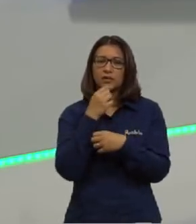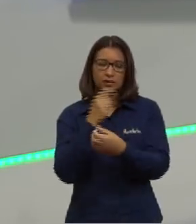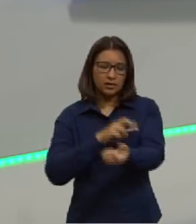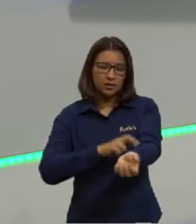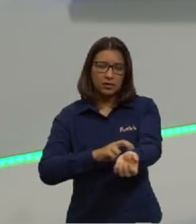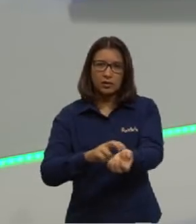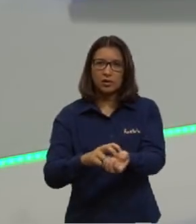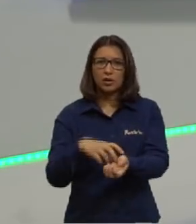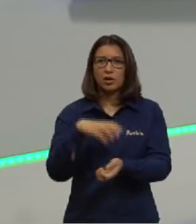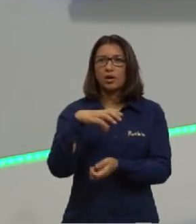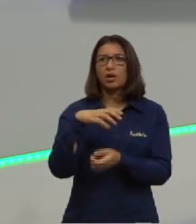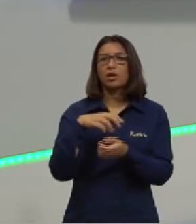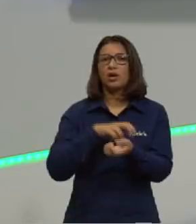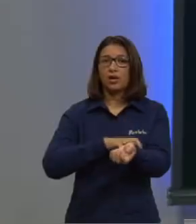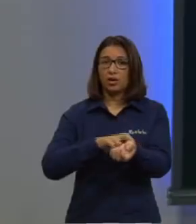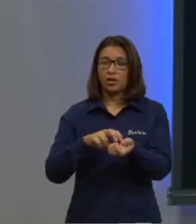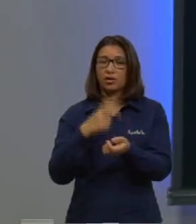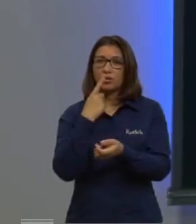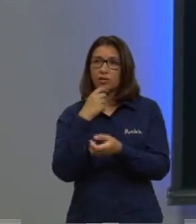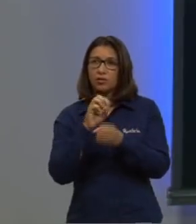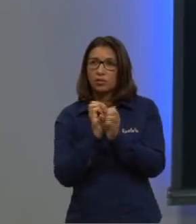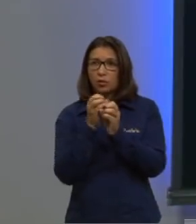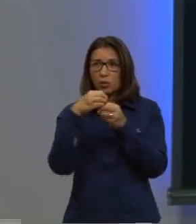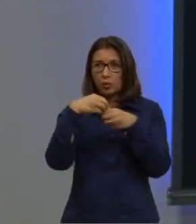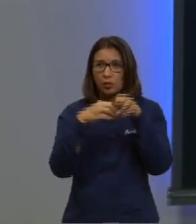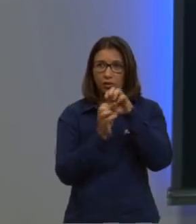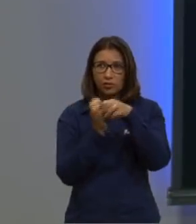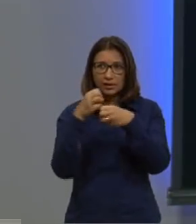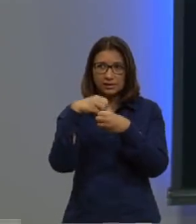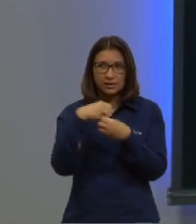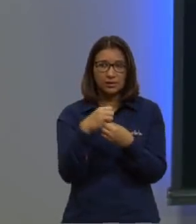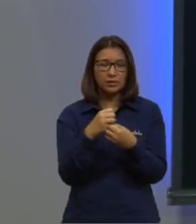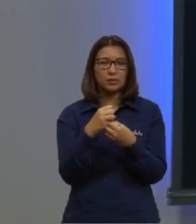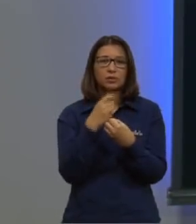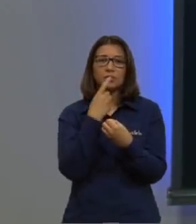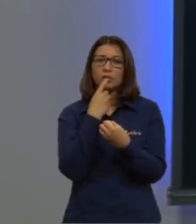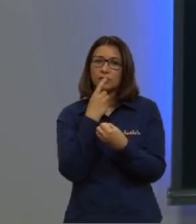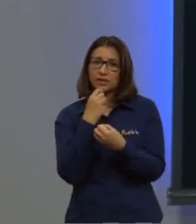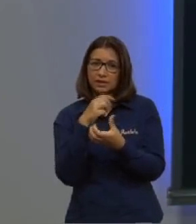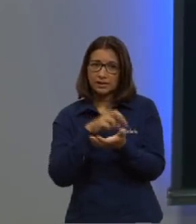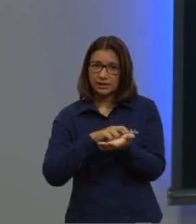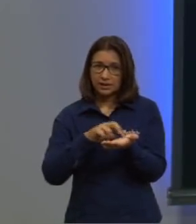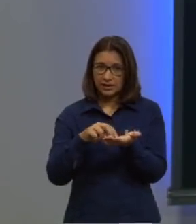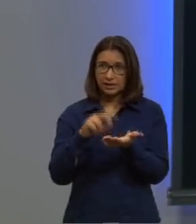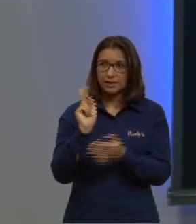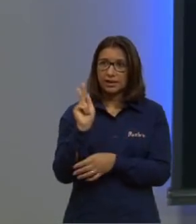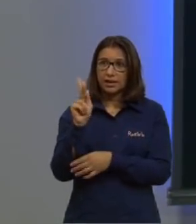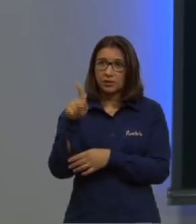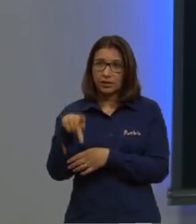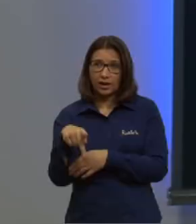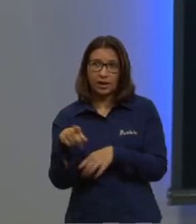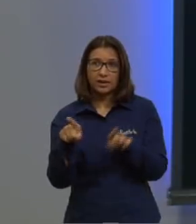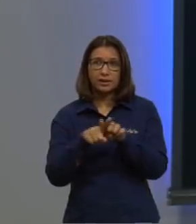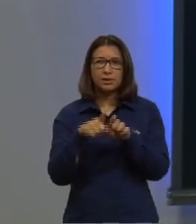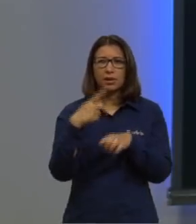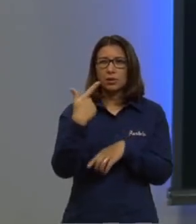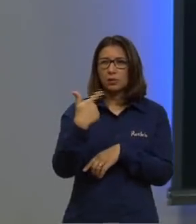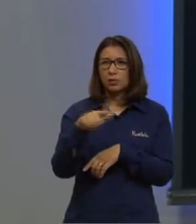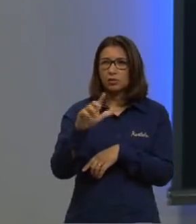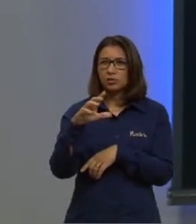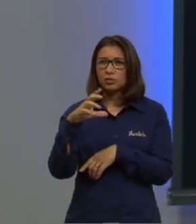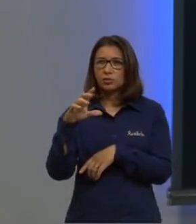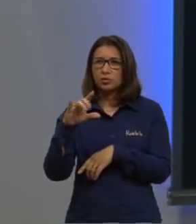escrever coagulação com K, né? Mas, é o som do K. E escorbuto, letra C,